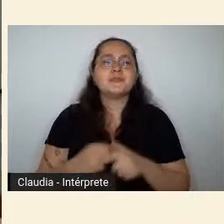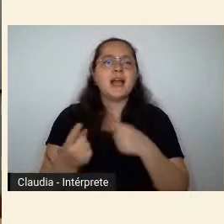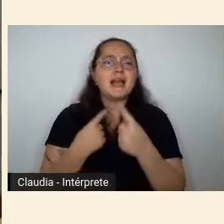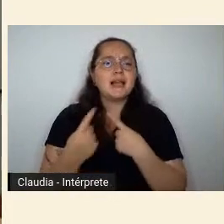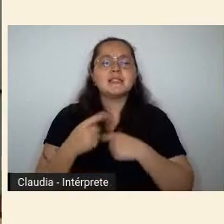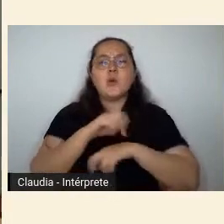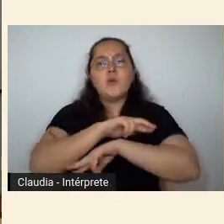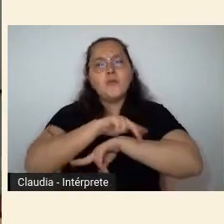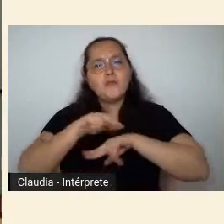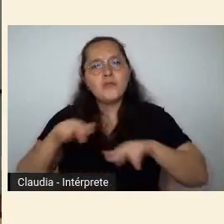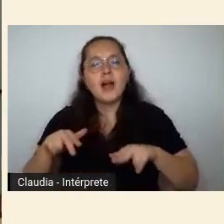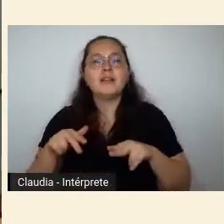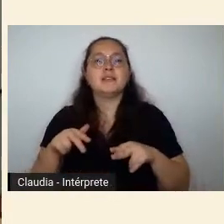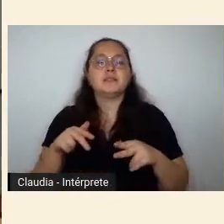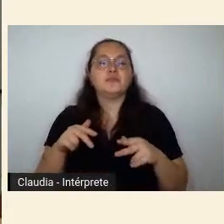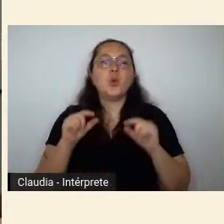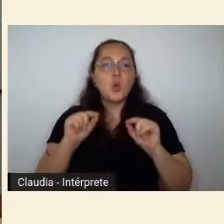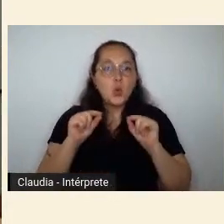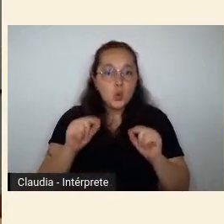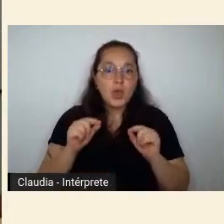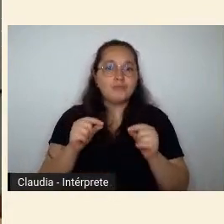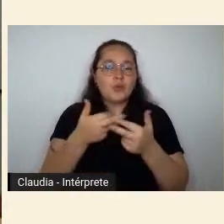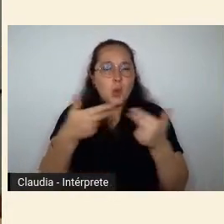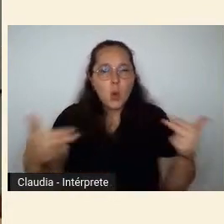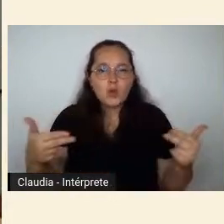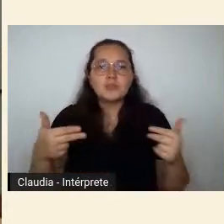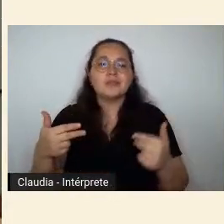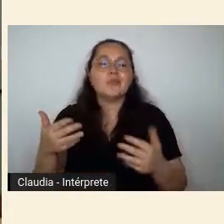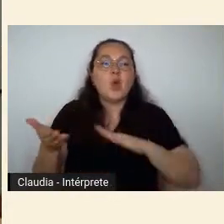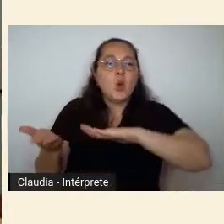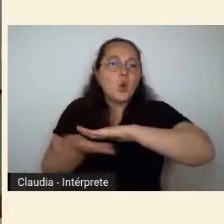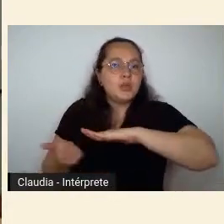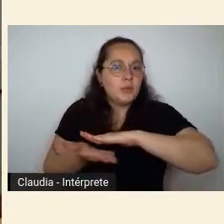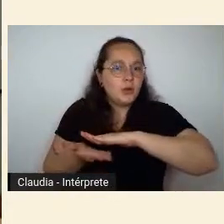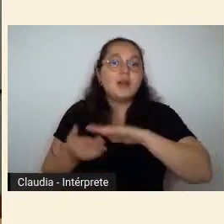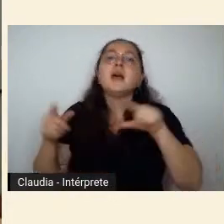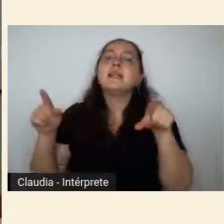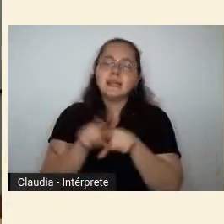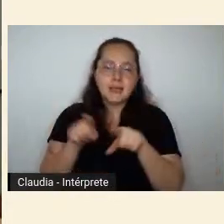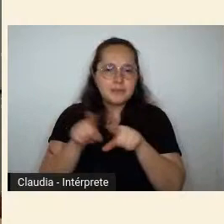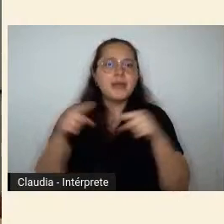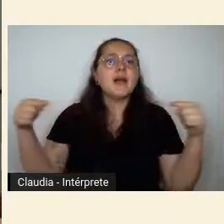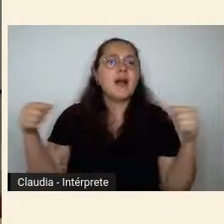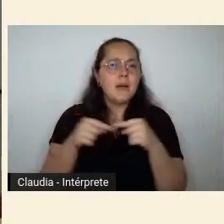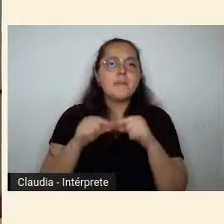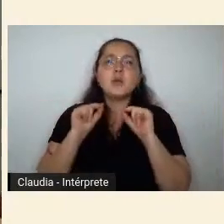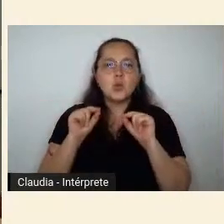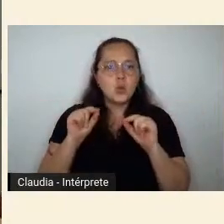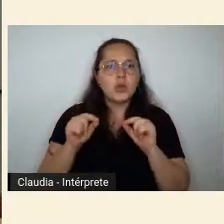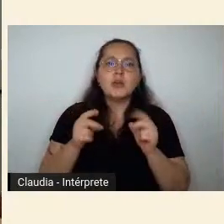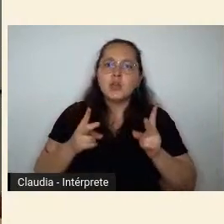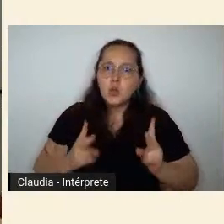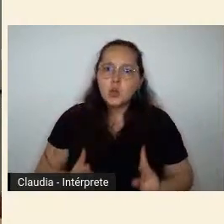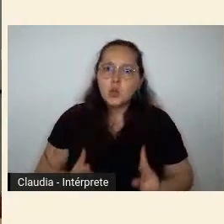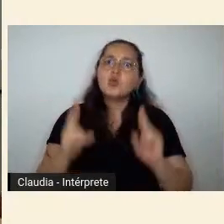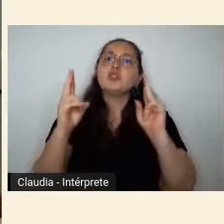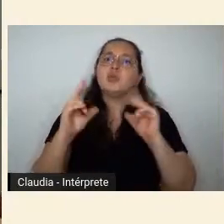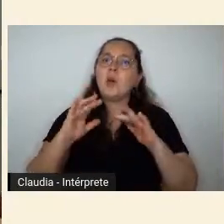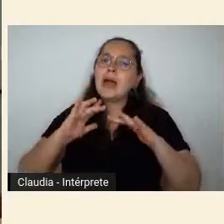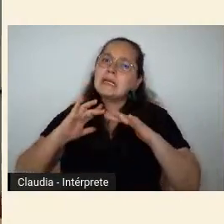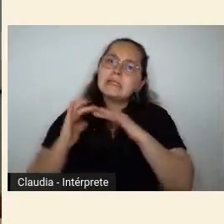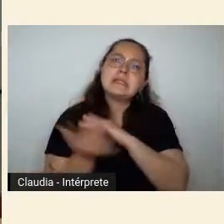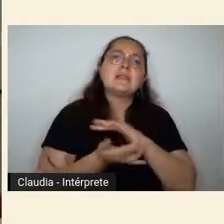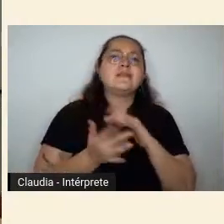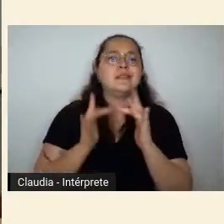manifestações contemporâneas também nos permite que se delineie a rede modernista que aos poucos constituiu uma dimensão nacional